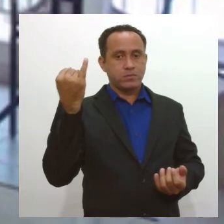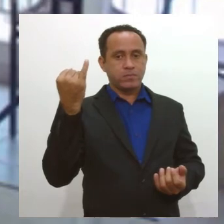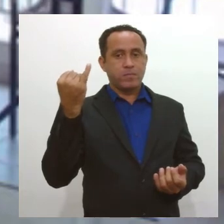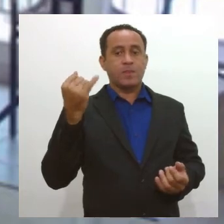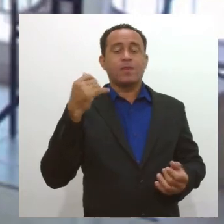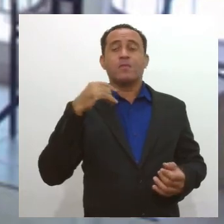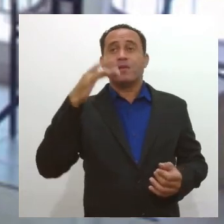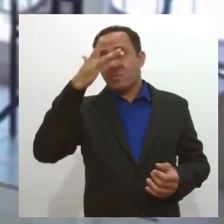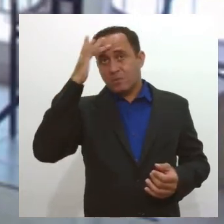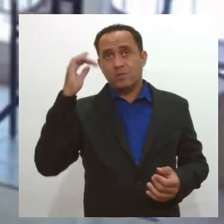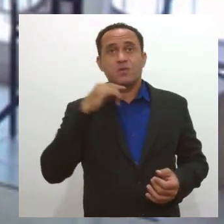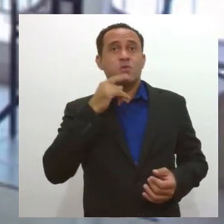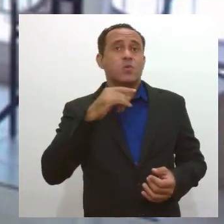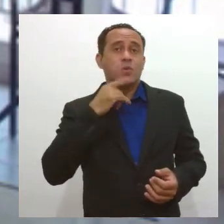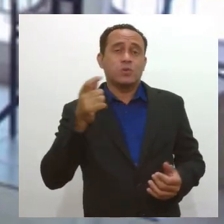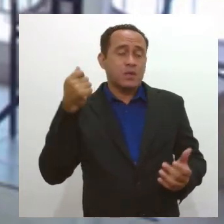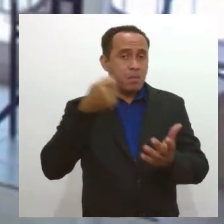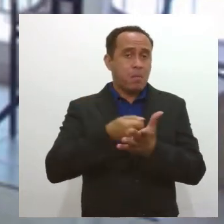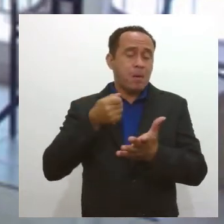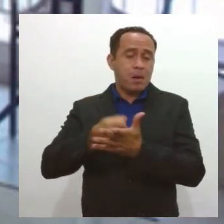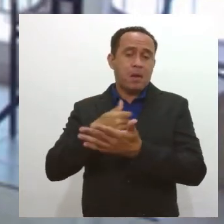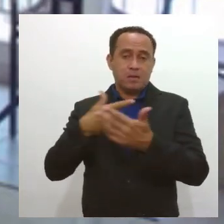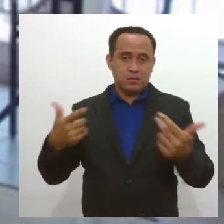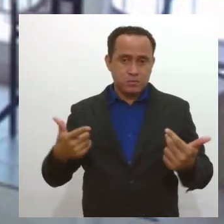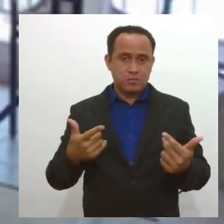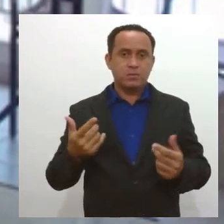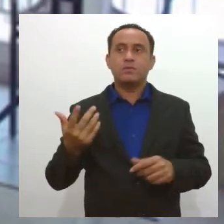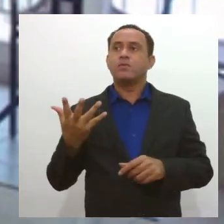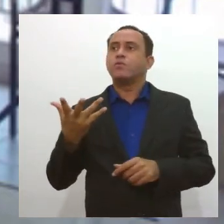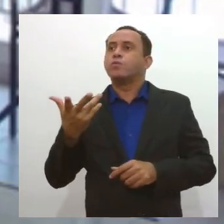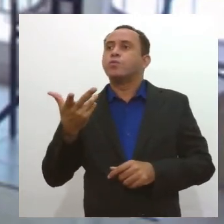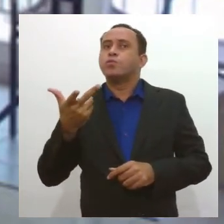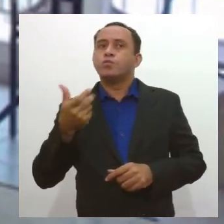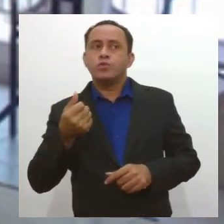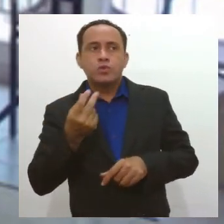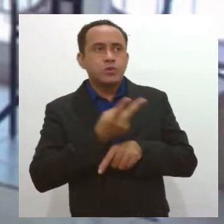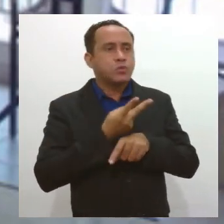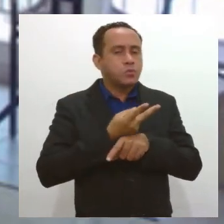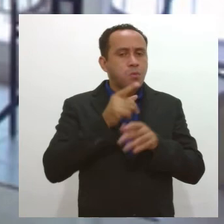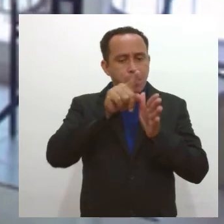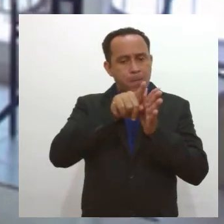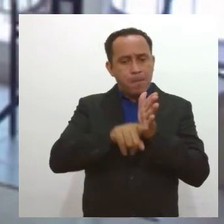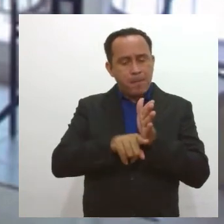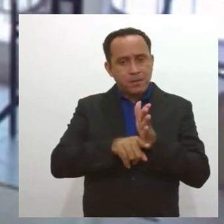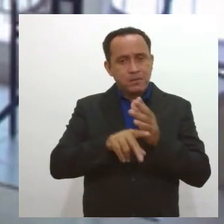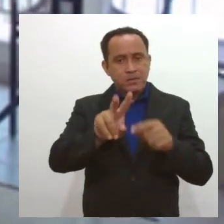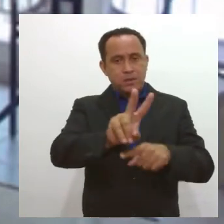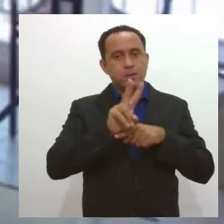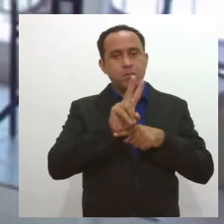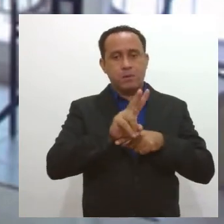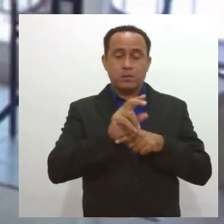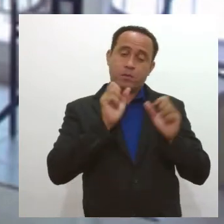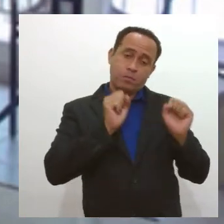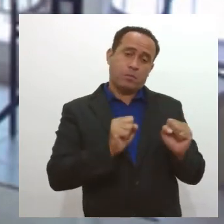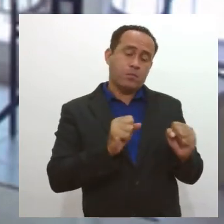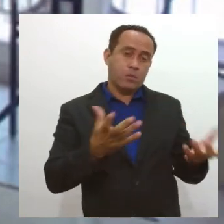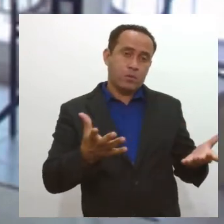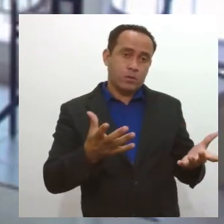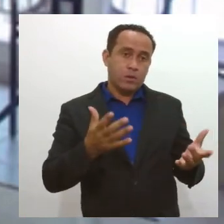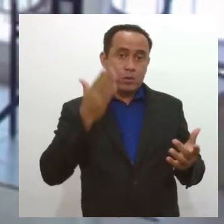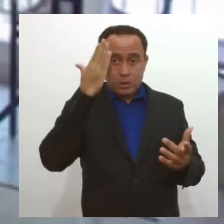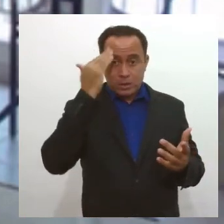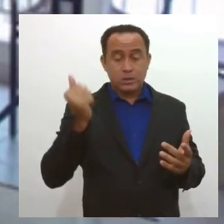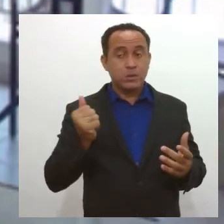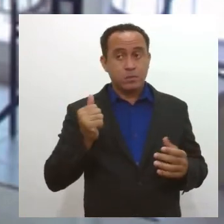conseguem mais fechar a conta, pode-se buscar uma forma aí de trazer dinheiro através de empréstimos. O governo federal, o governo